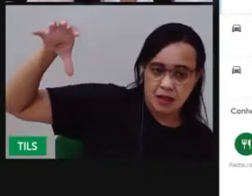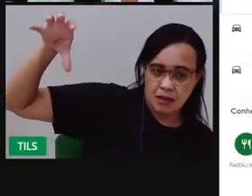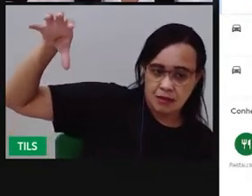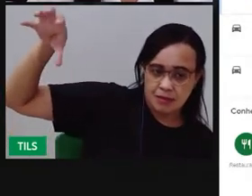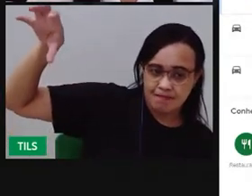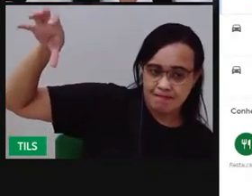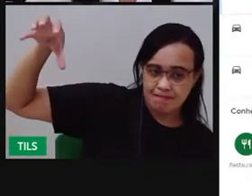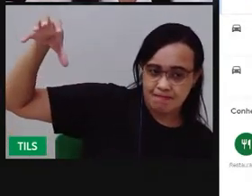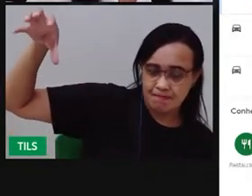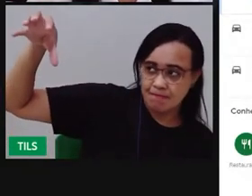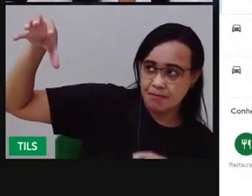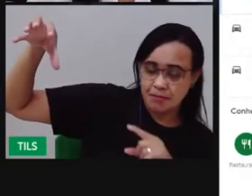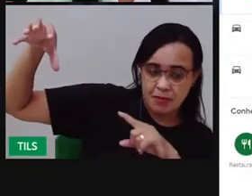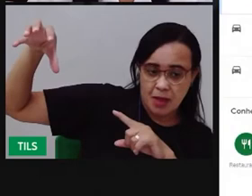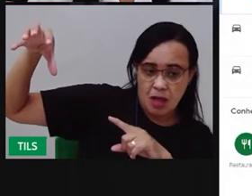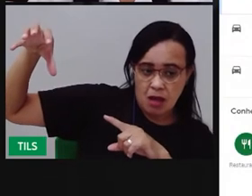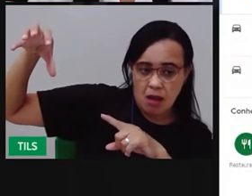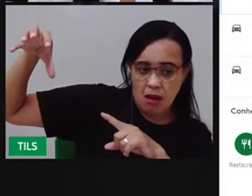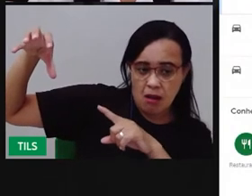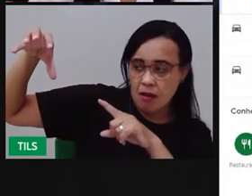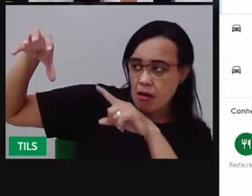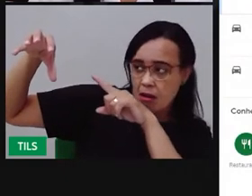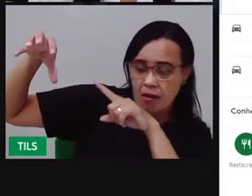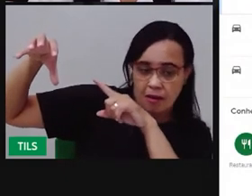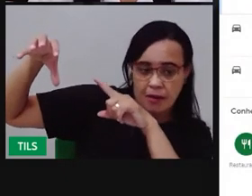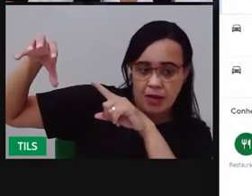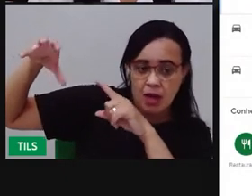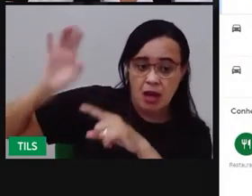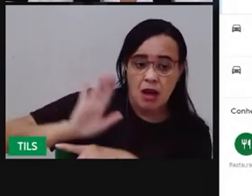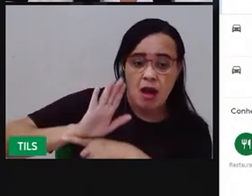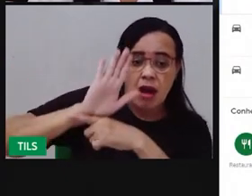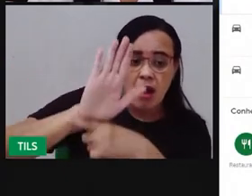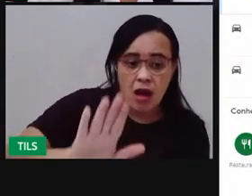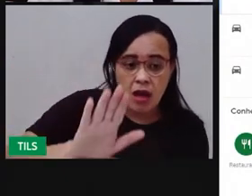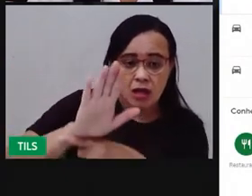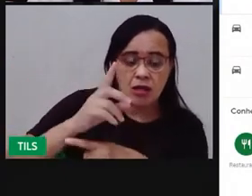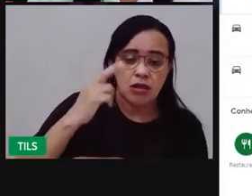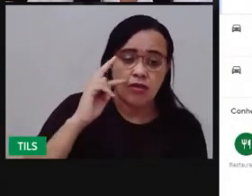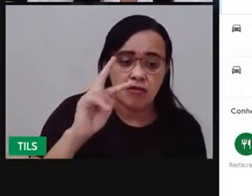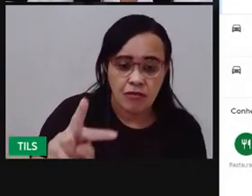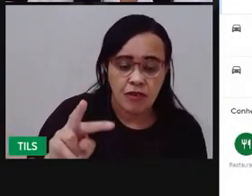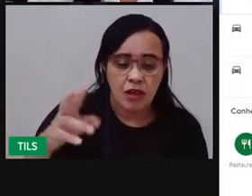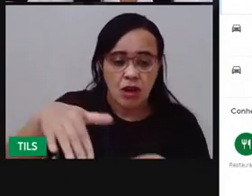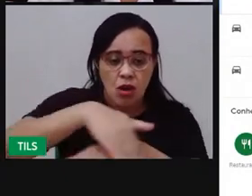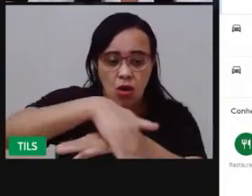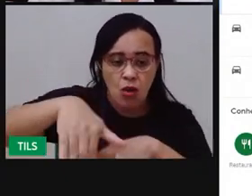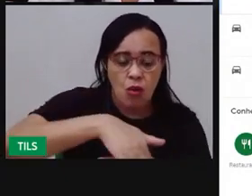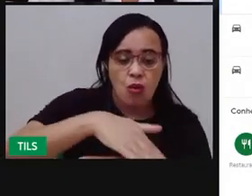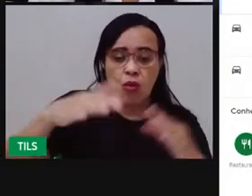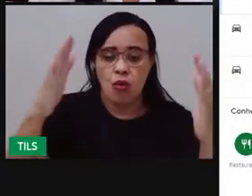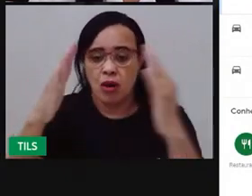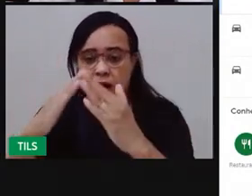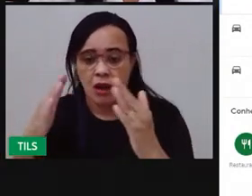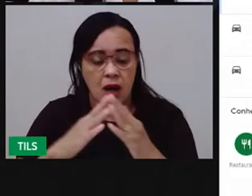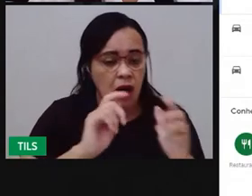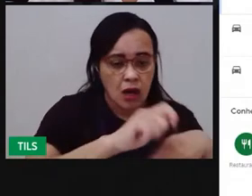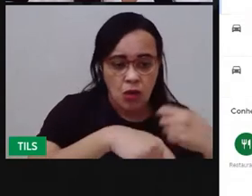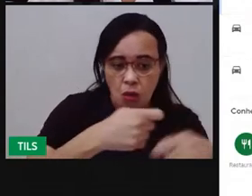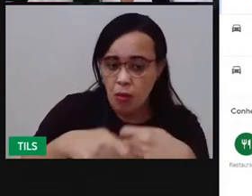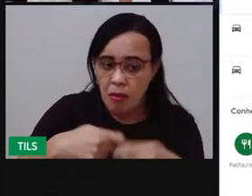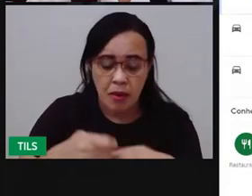Mostrando as ruas, as casas que tem por perto, o comércio. Olha,